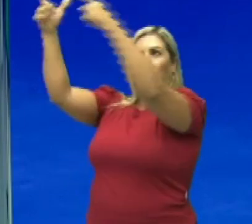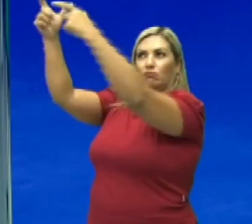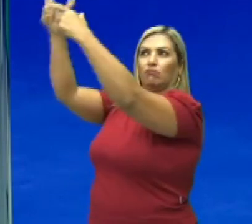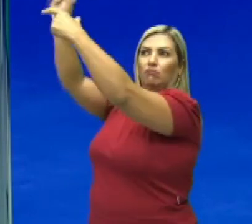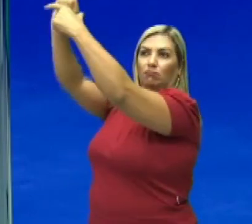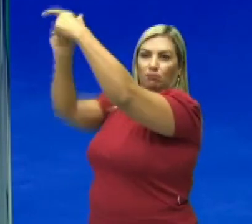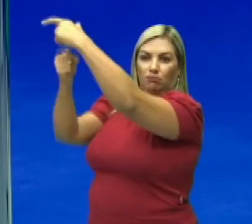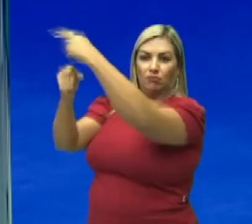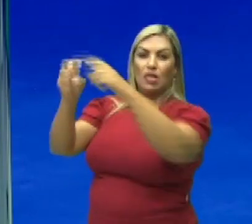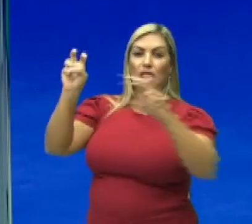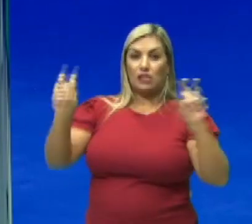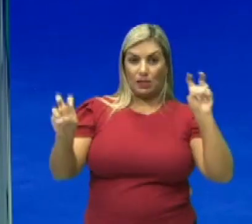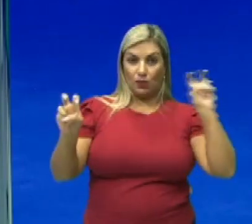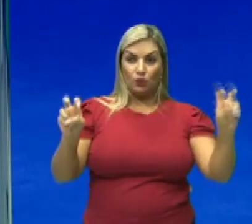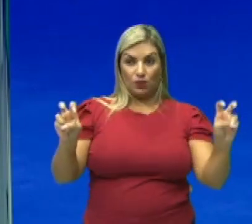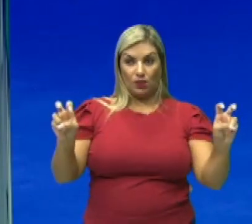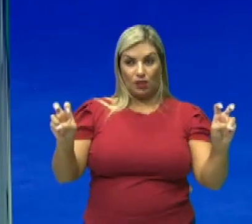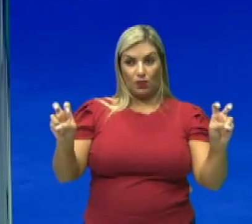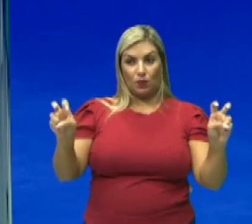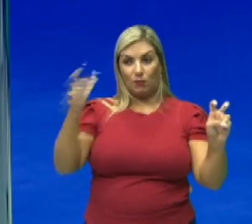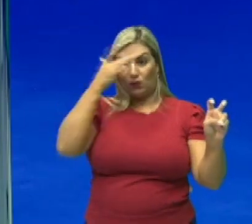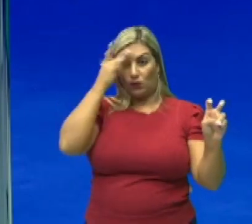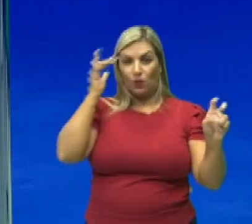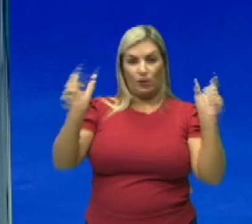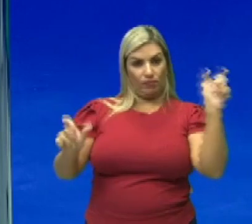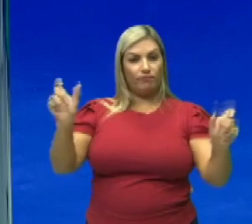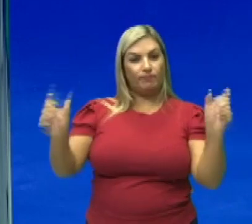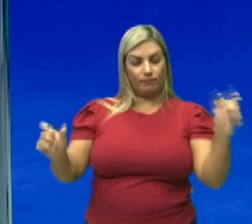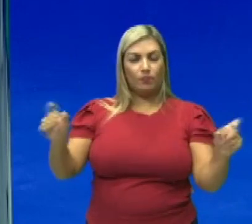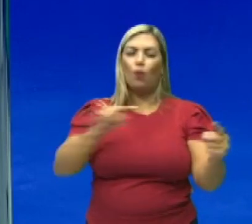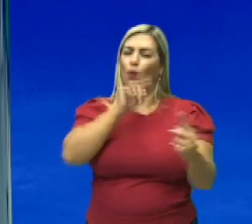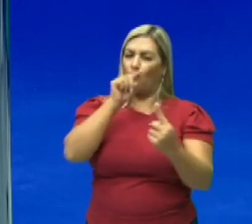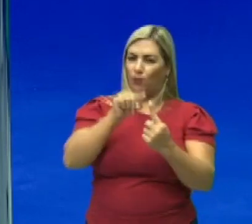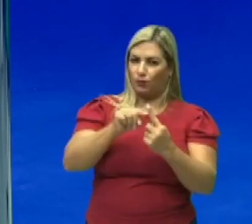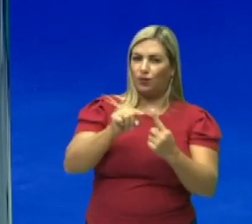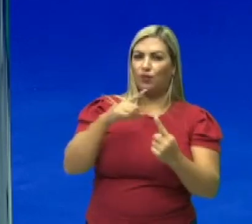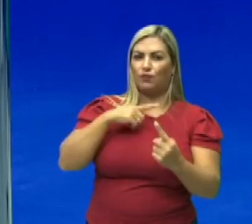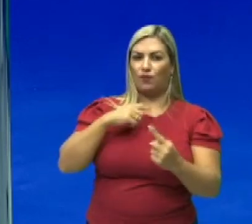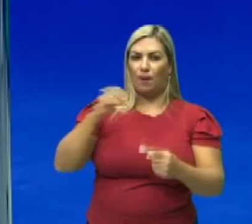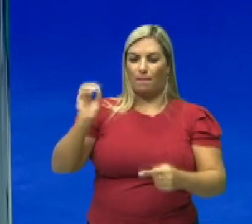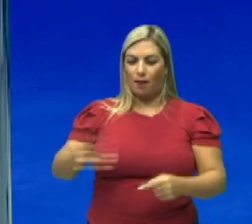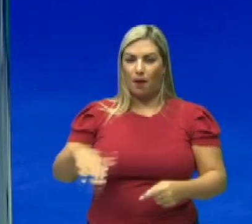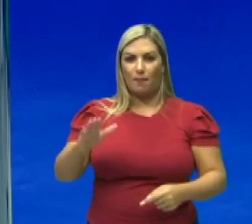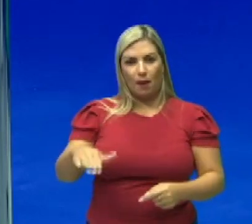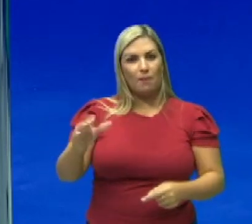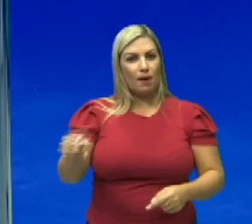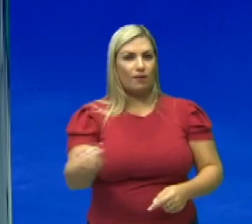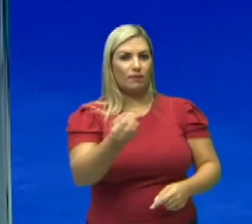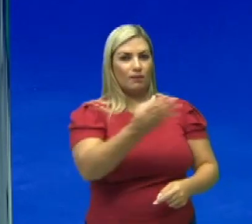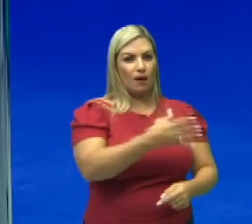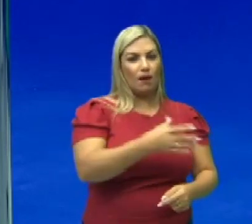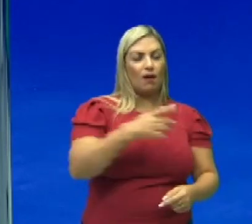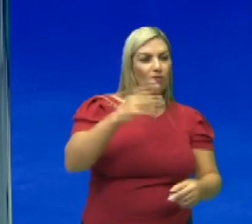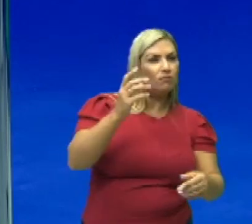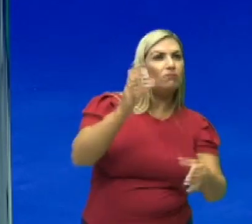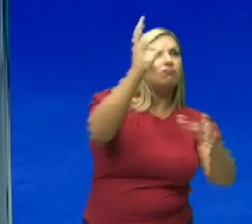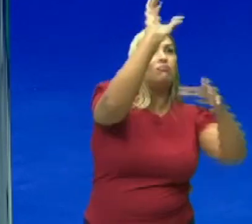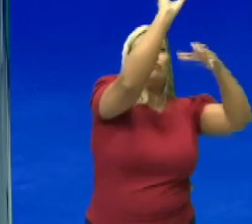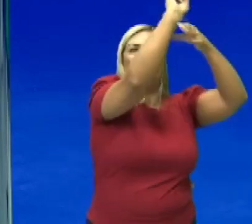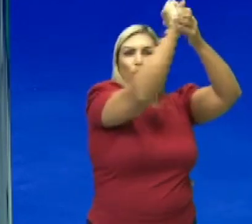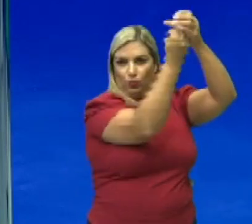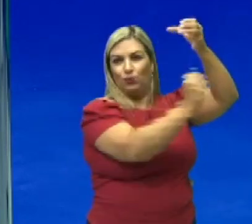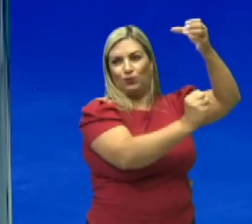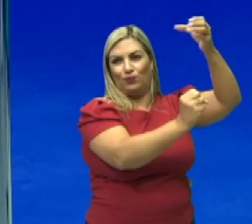jogadores, o número de jogadores também é diferente. O objetivo é passar a bola por dentro do